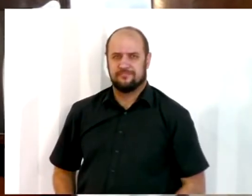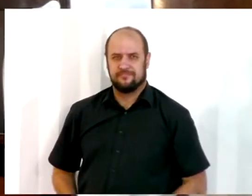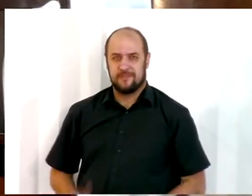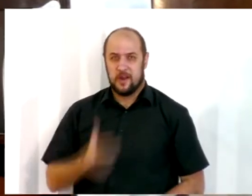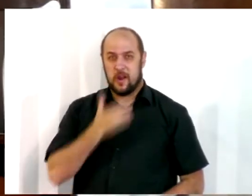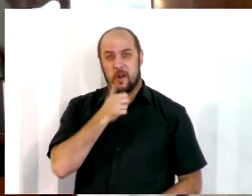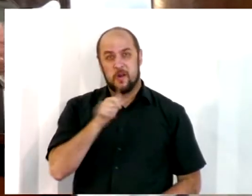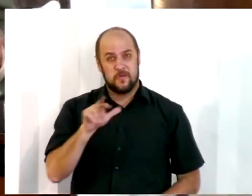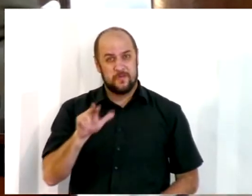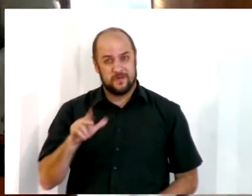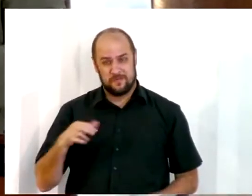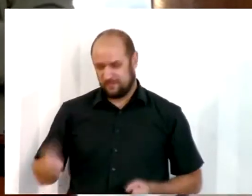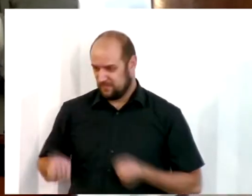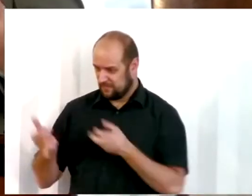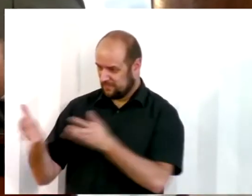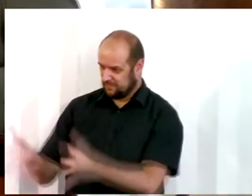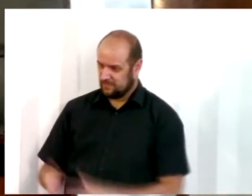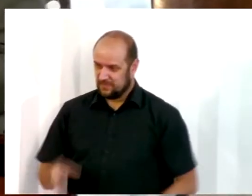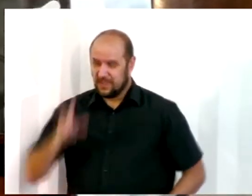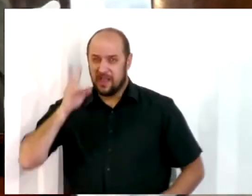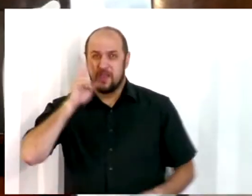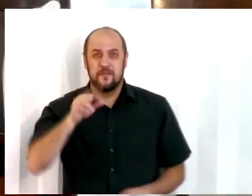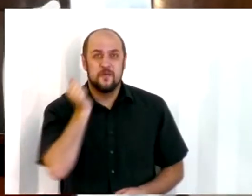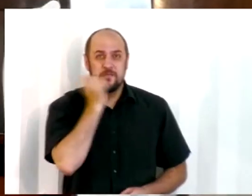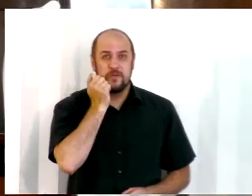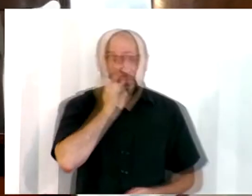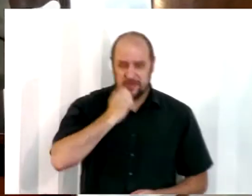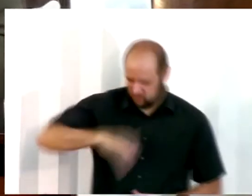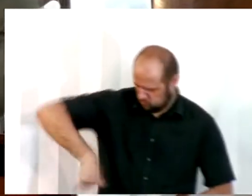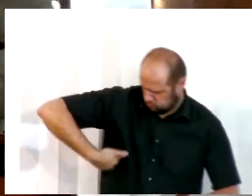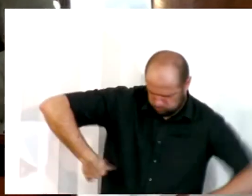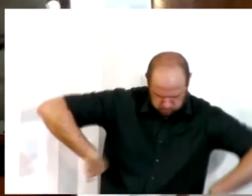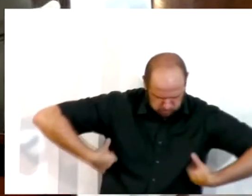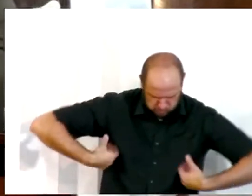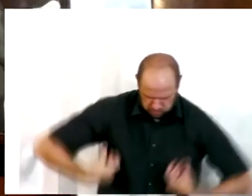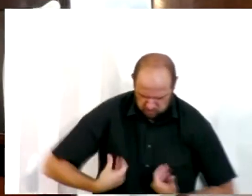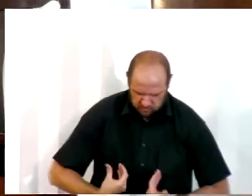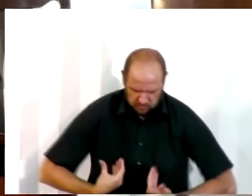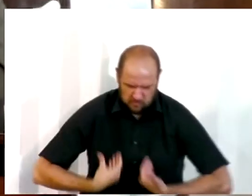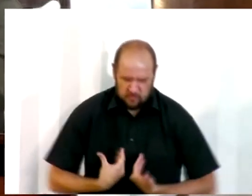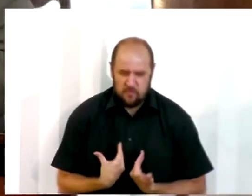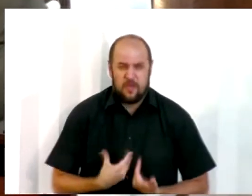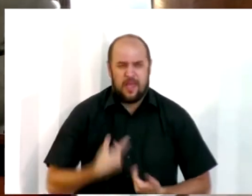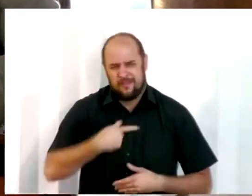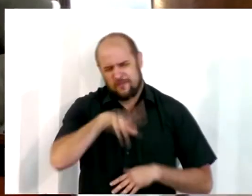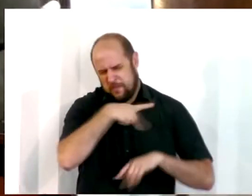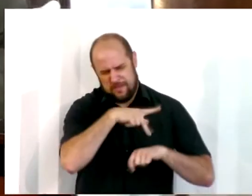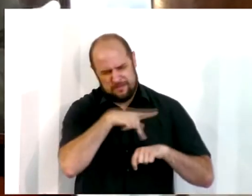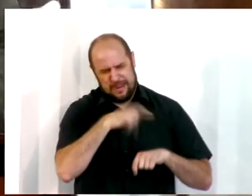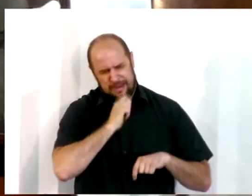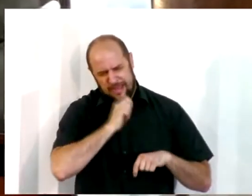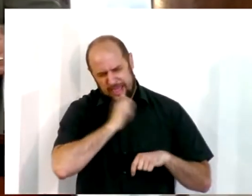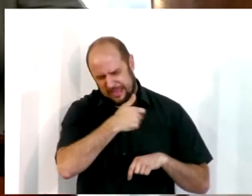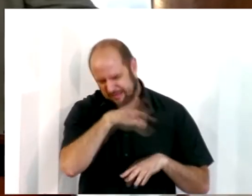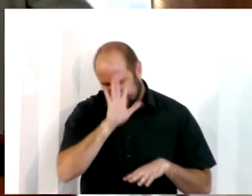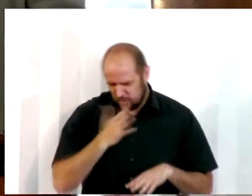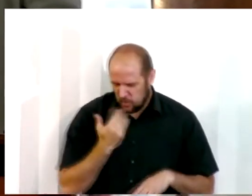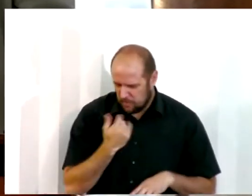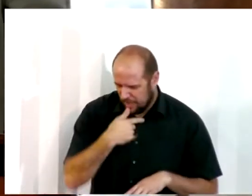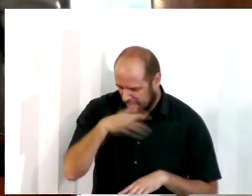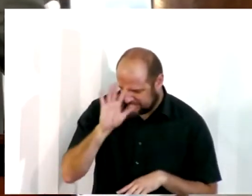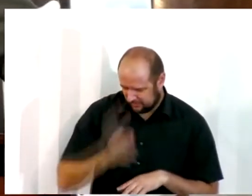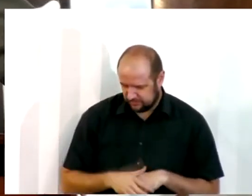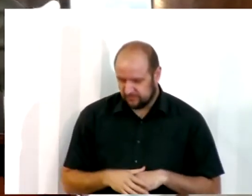dava a Bíblia, e aí a gente via as mães indo embora para casa com cinco Bíblias na mão, ah, os meninos foram para a praça, vamos tomar sorvete, vamos comer lanche,